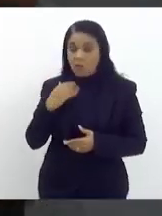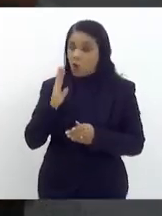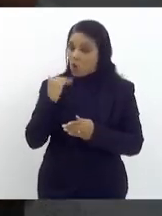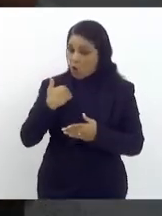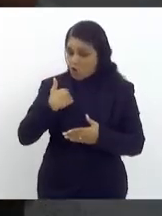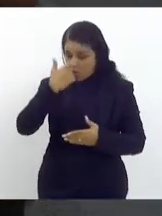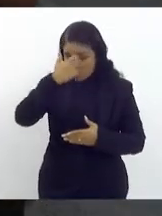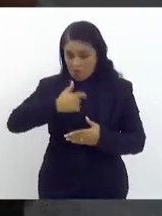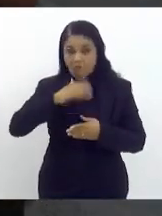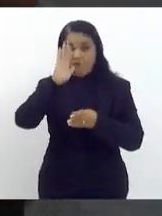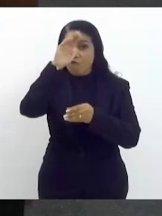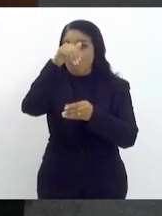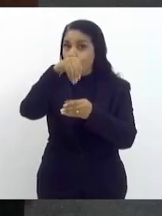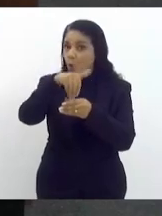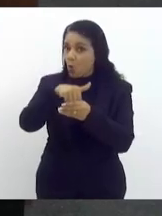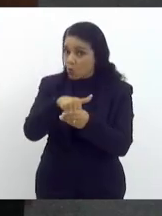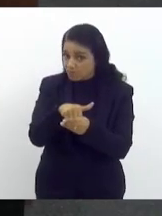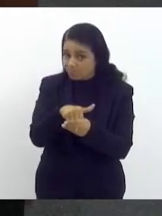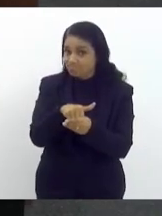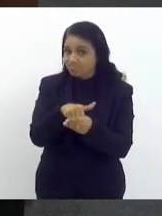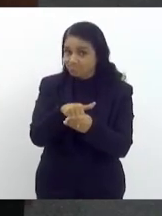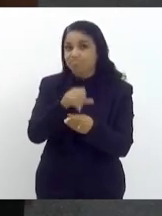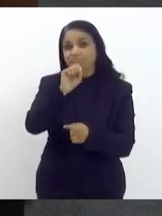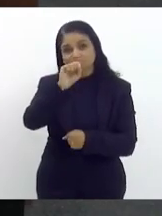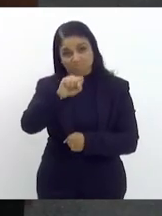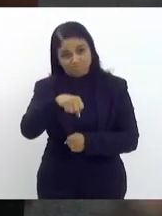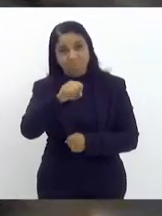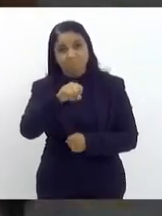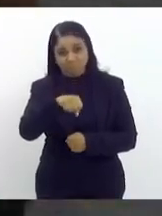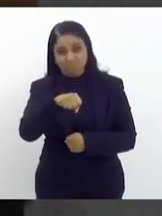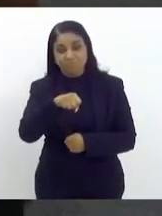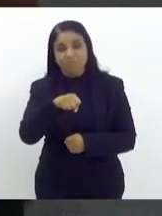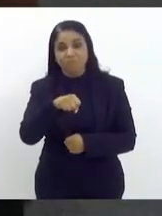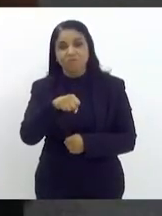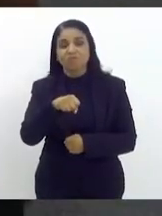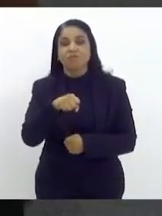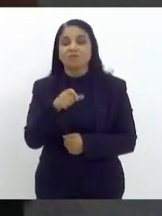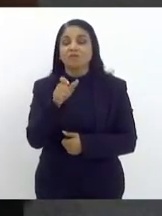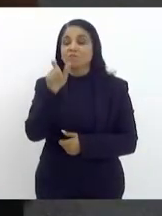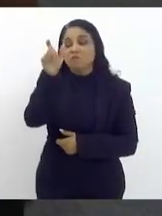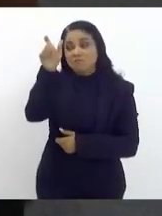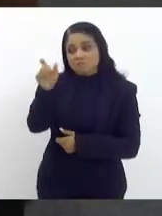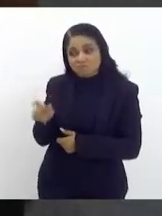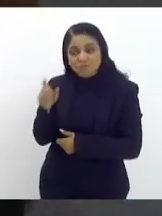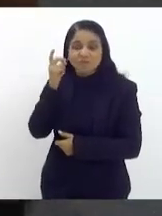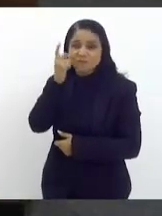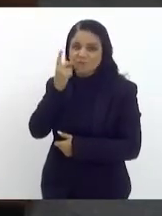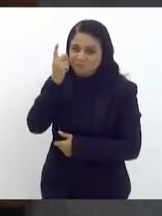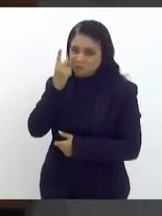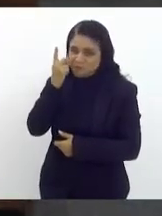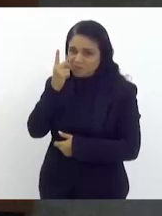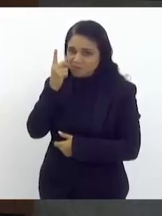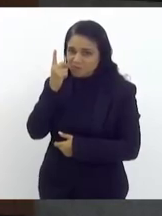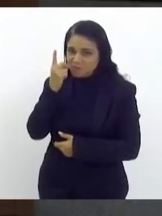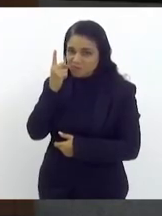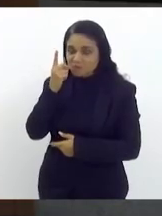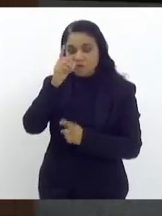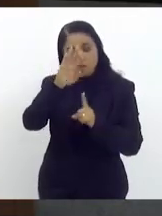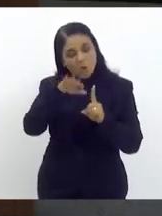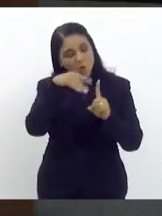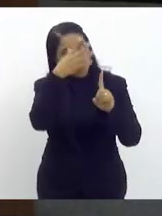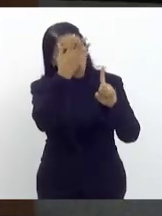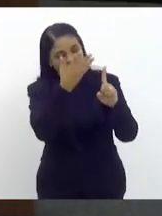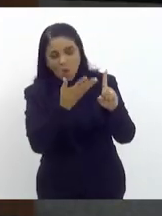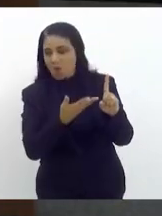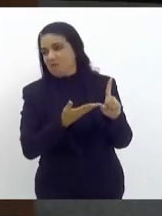favoravelmente porque vossa excelência está homenageando